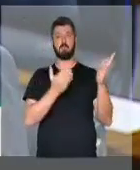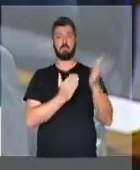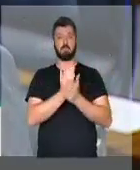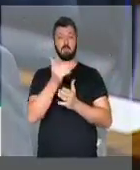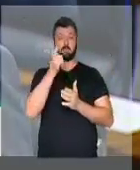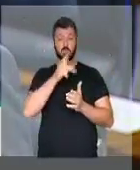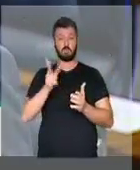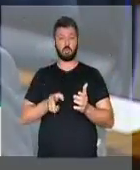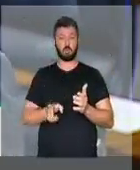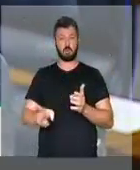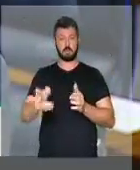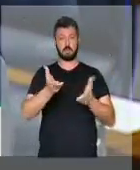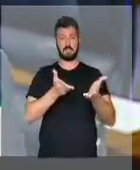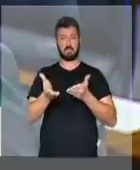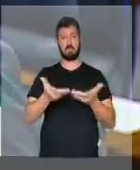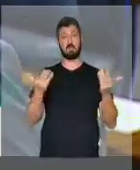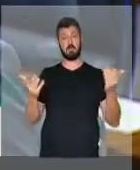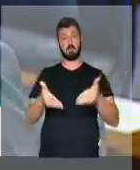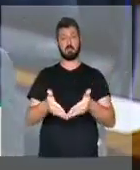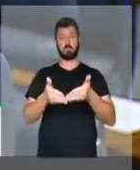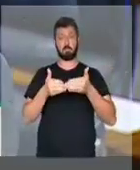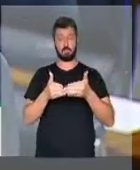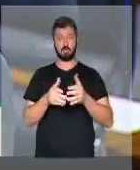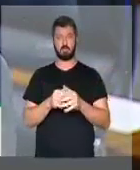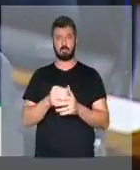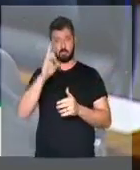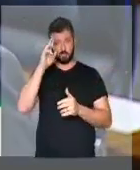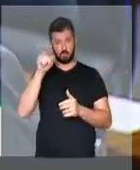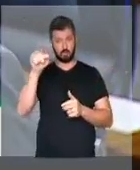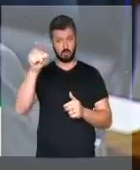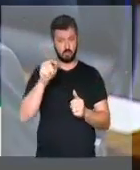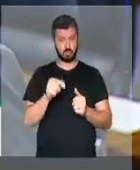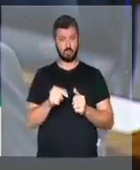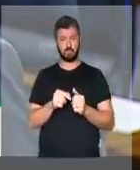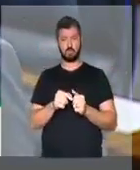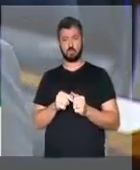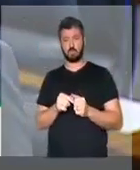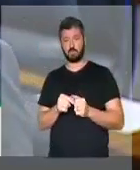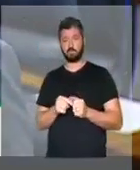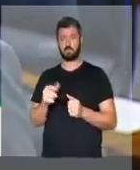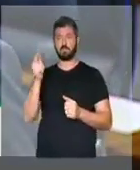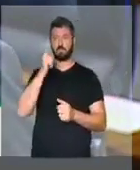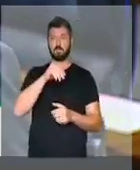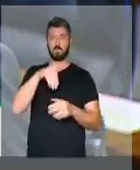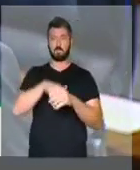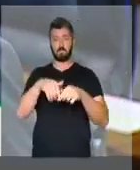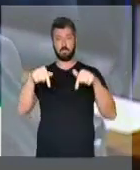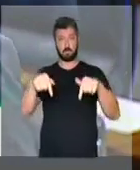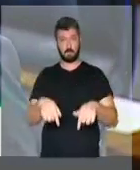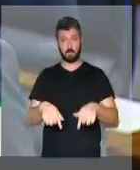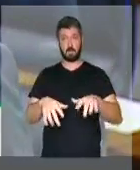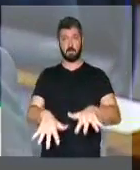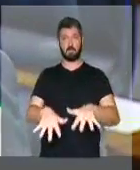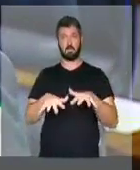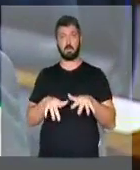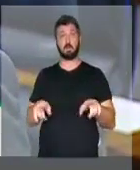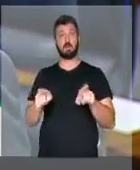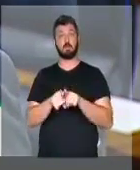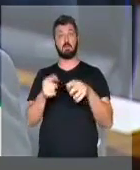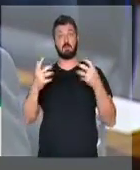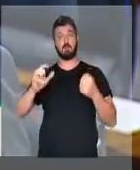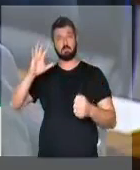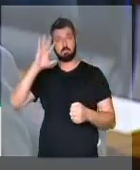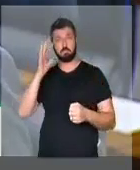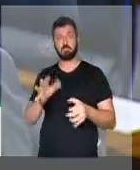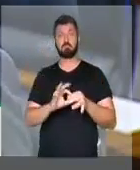para a continuidade desse serviço. Então, faço um apelo, Presidente Manato, à V. Exª, ao deputado Rodrigo Maia, para que a matéria venha à pauta e nós possamos aqui